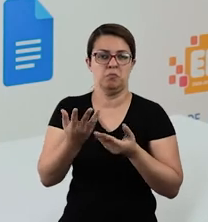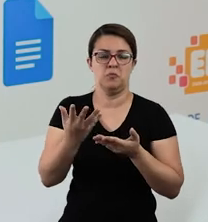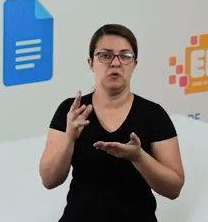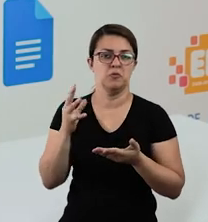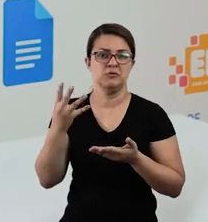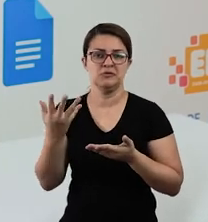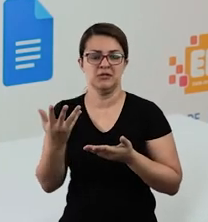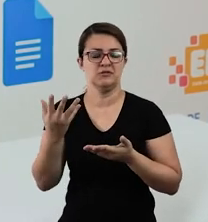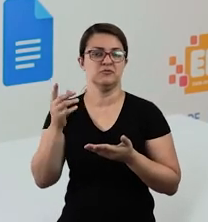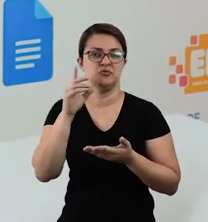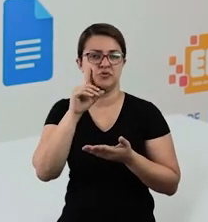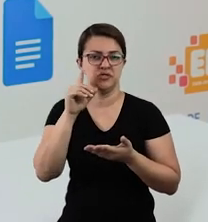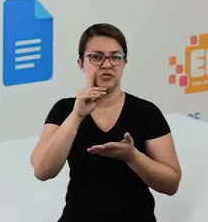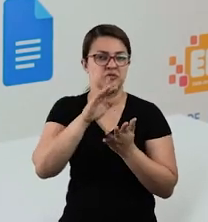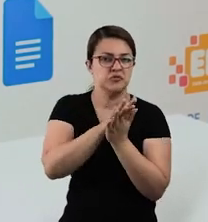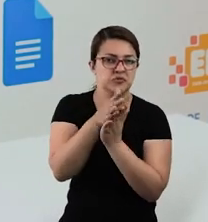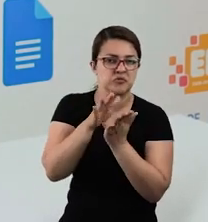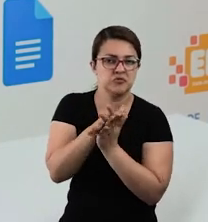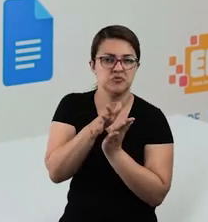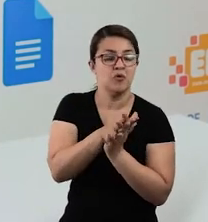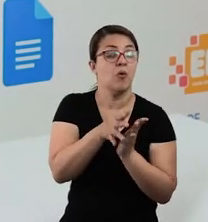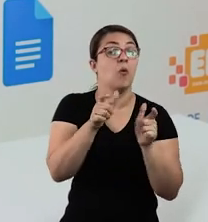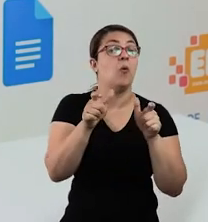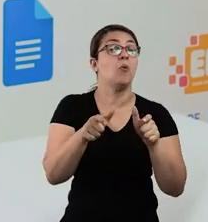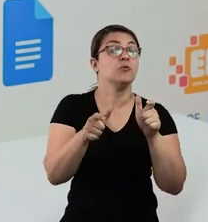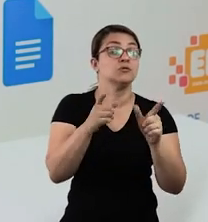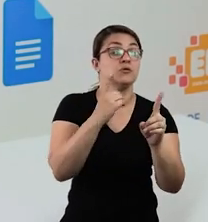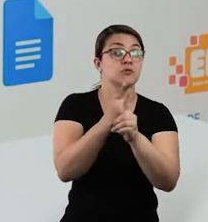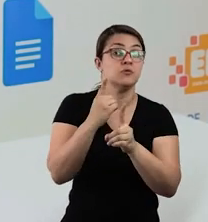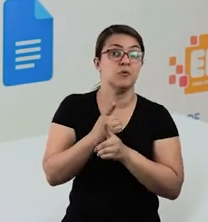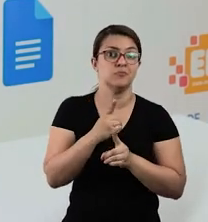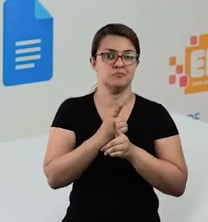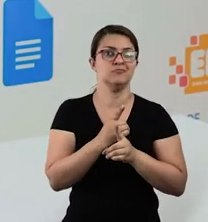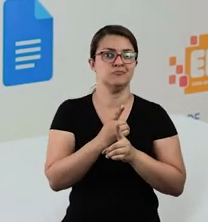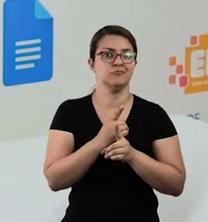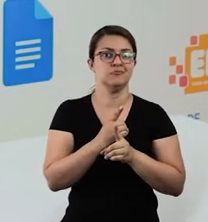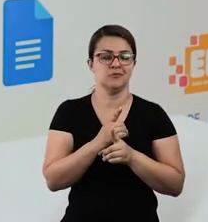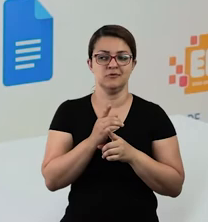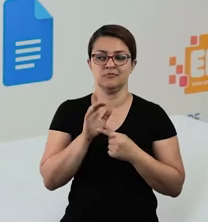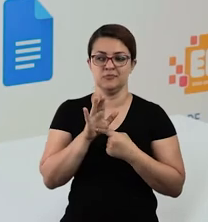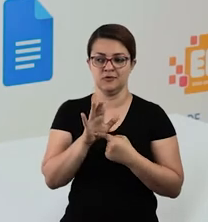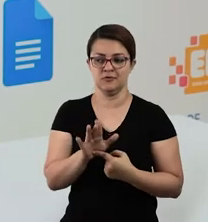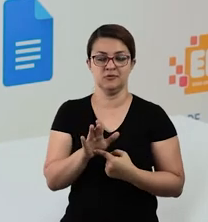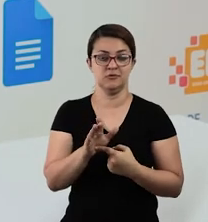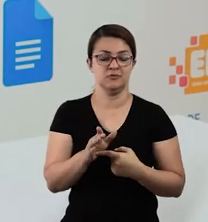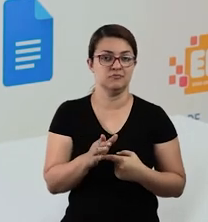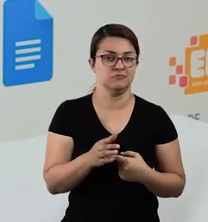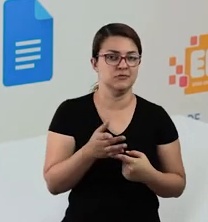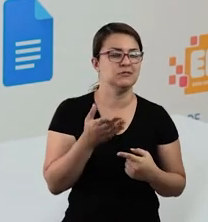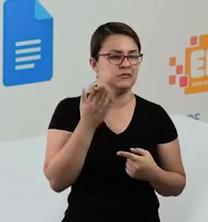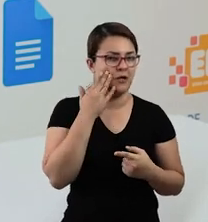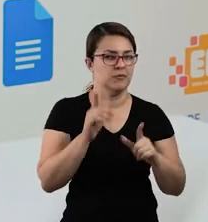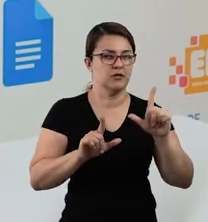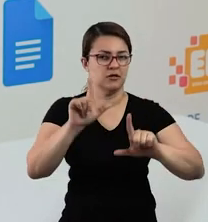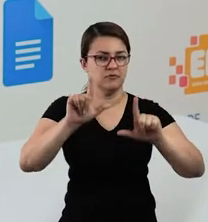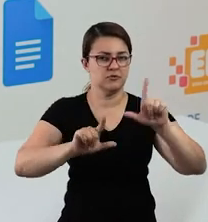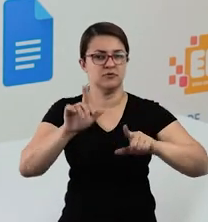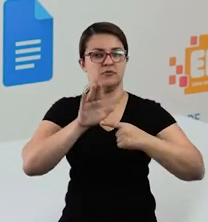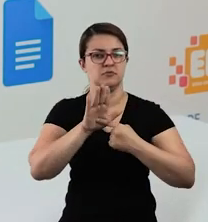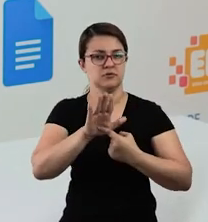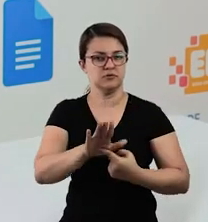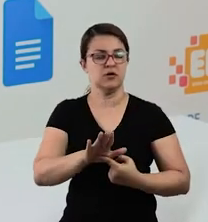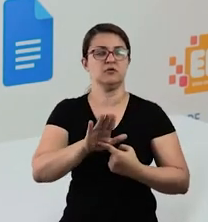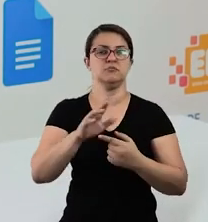acontece no seu dia a dia, onde você vê situações. A gente tem cada dia mais, sendo noticiado nas